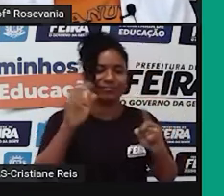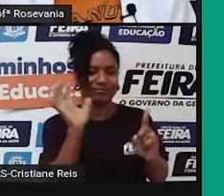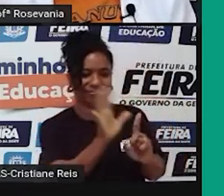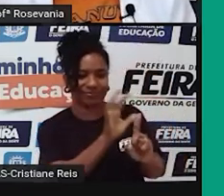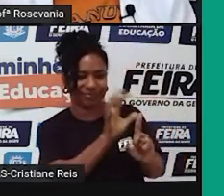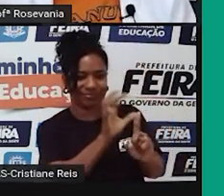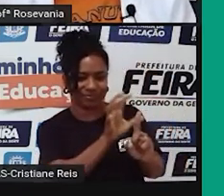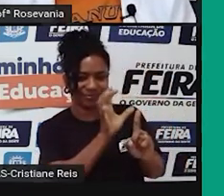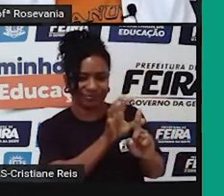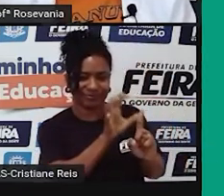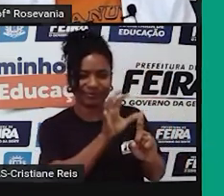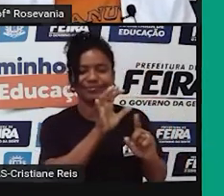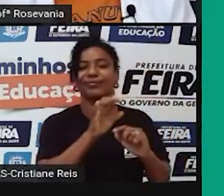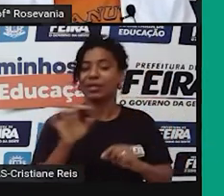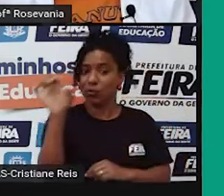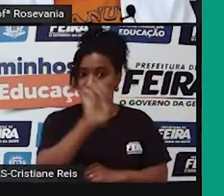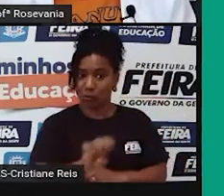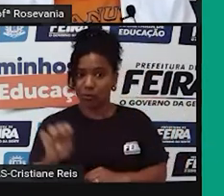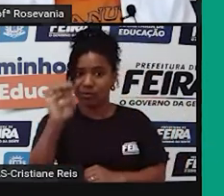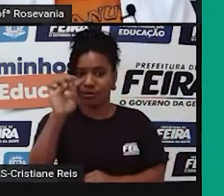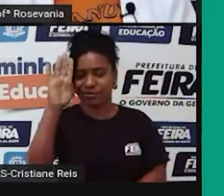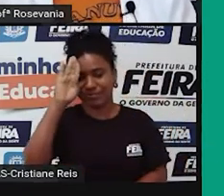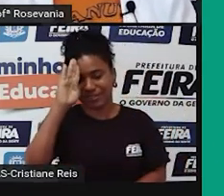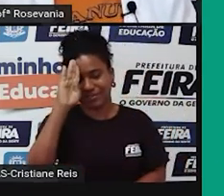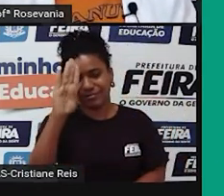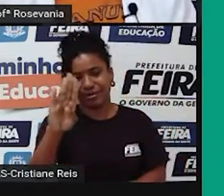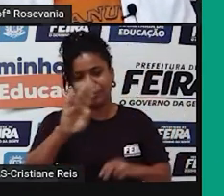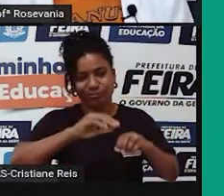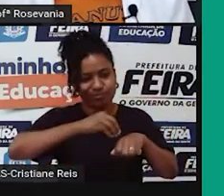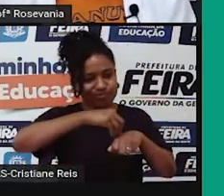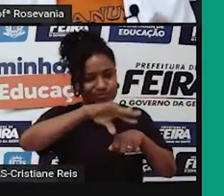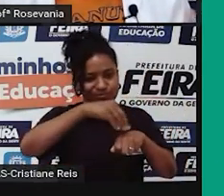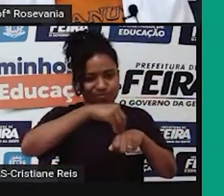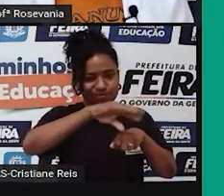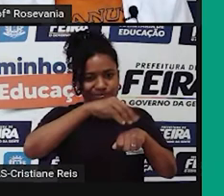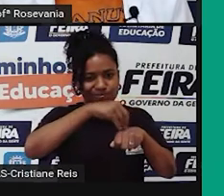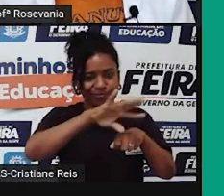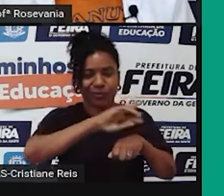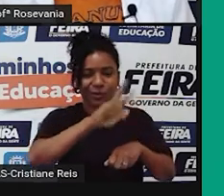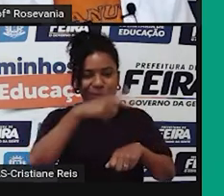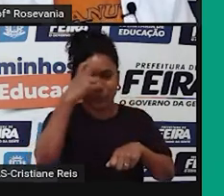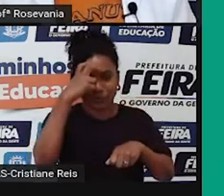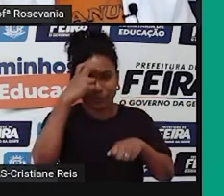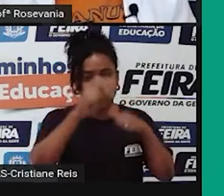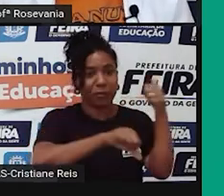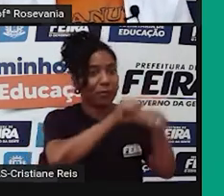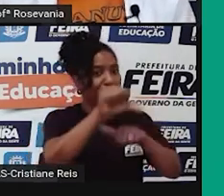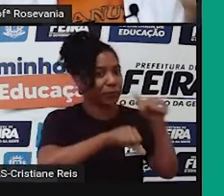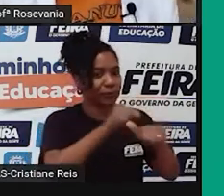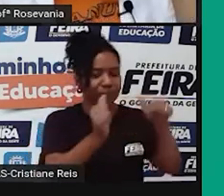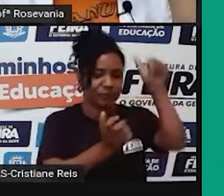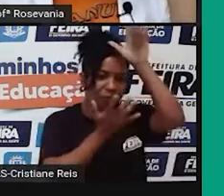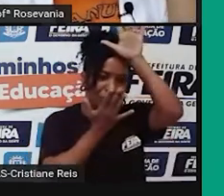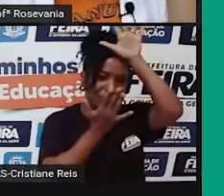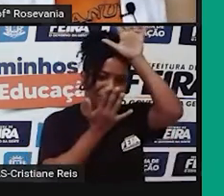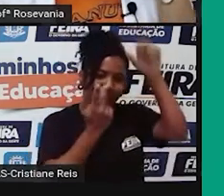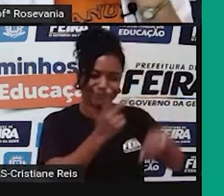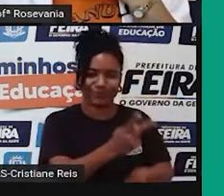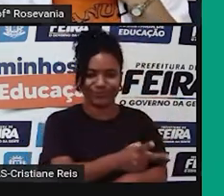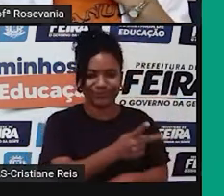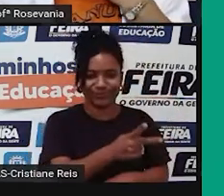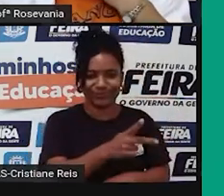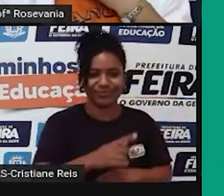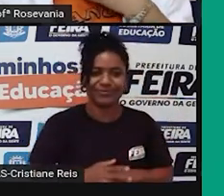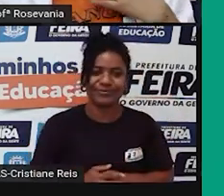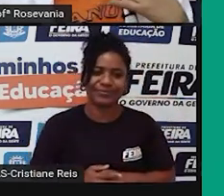influência, principalmente europeia, né, na cultura indígena, que acabou modificando tudo. Nós tivemos também a influência,